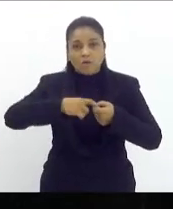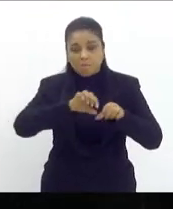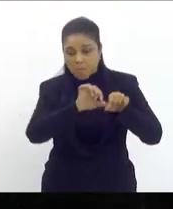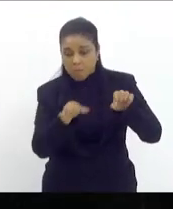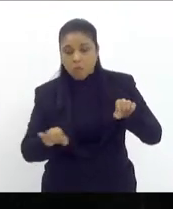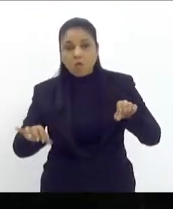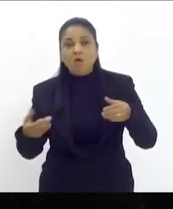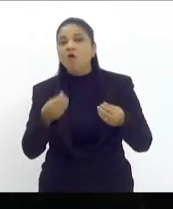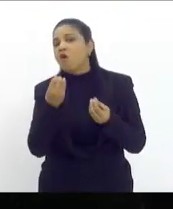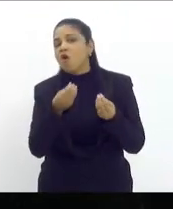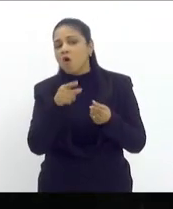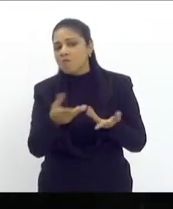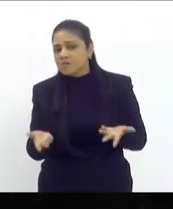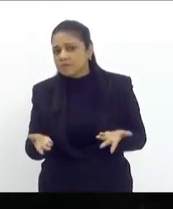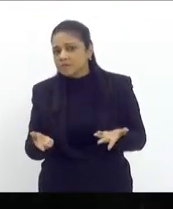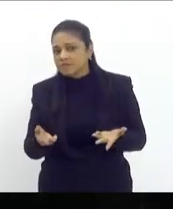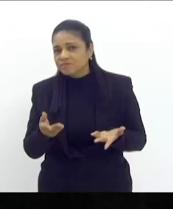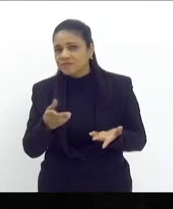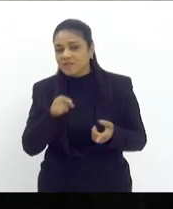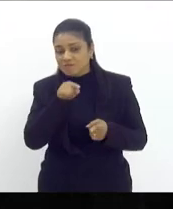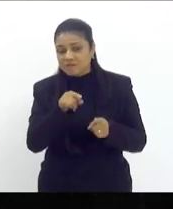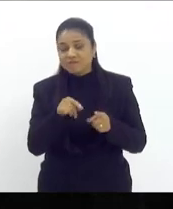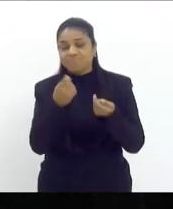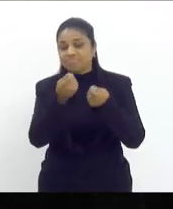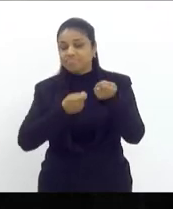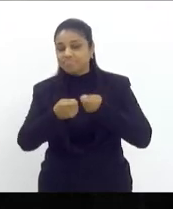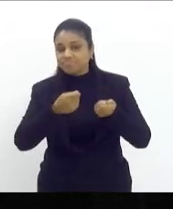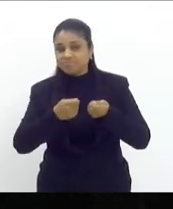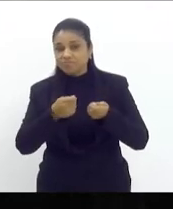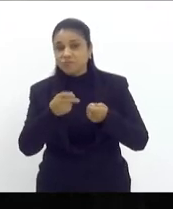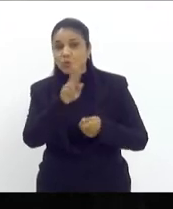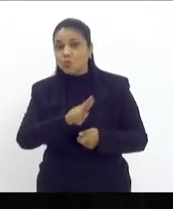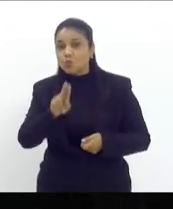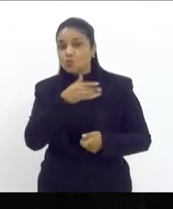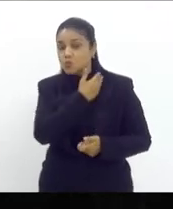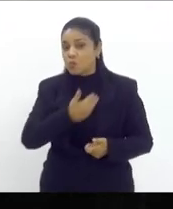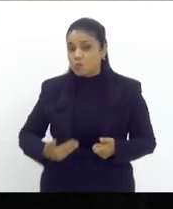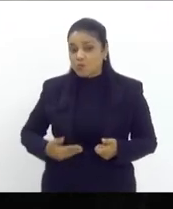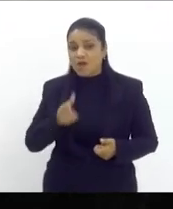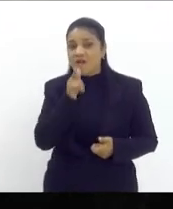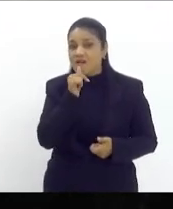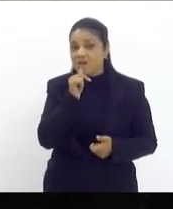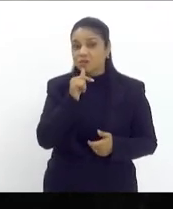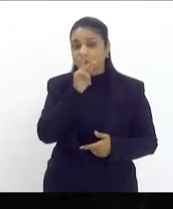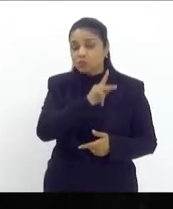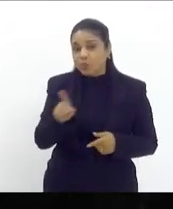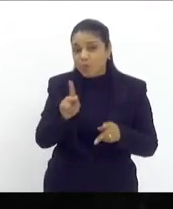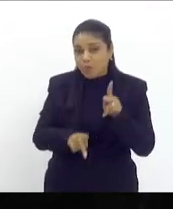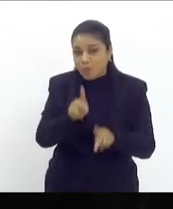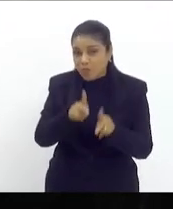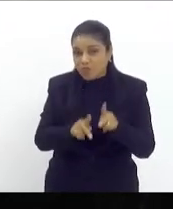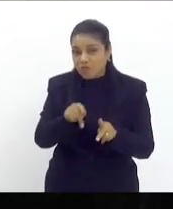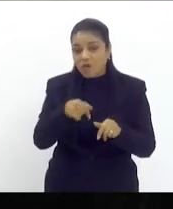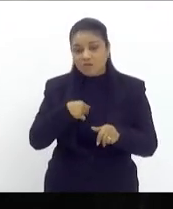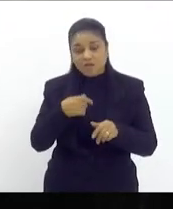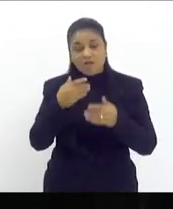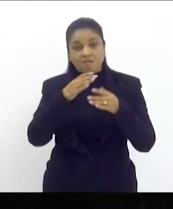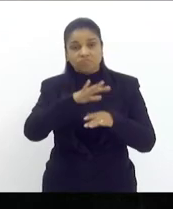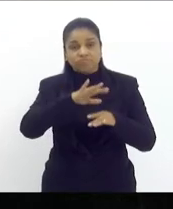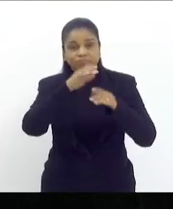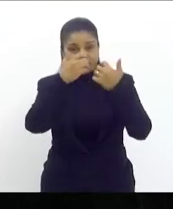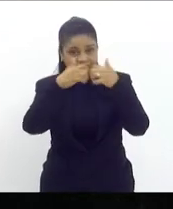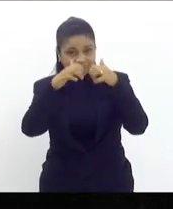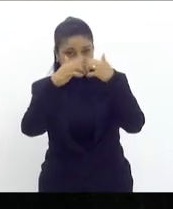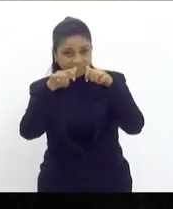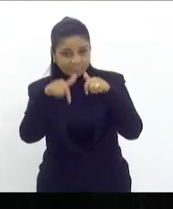vocês administram um bem de uso público água é do povo e na nossa região serrana ela brota